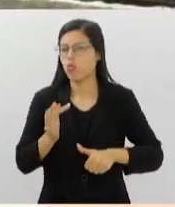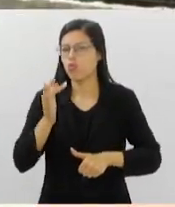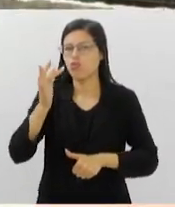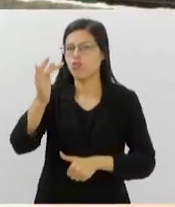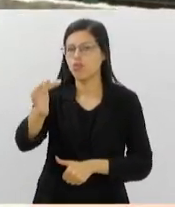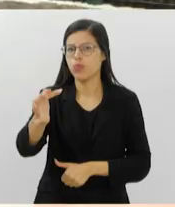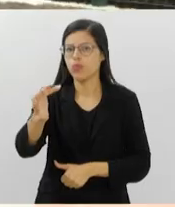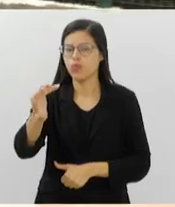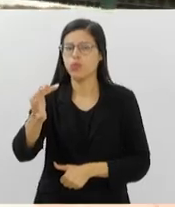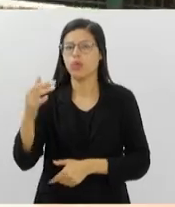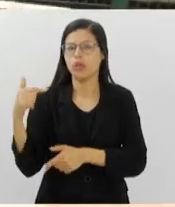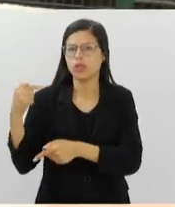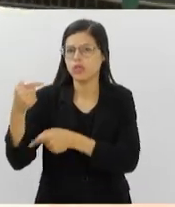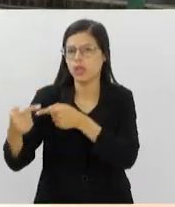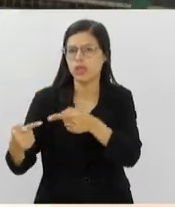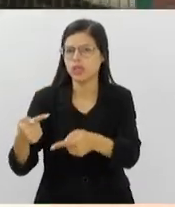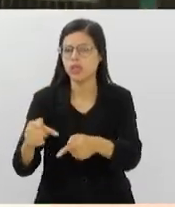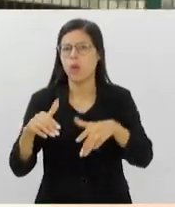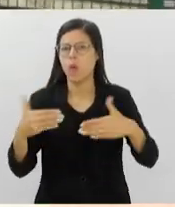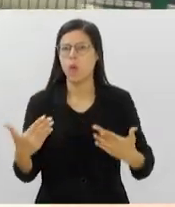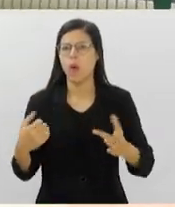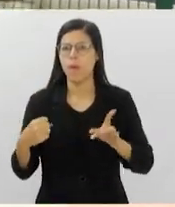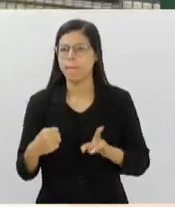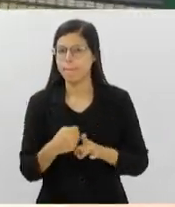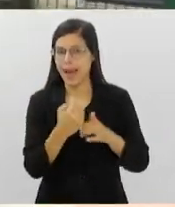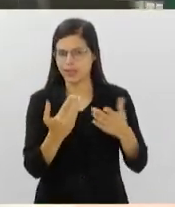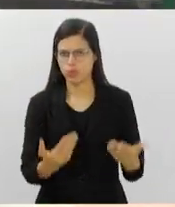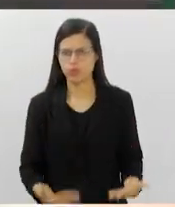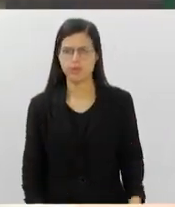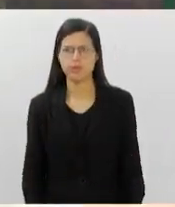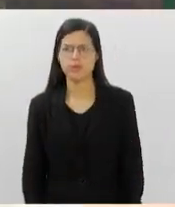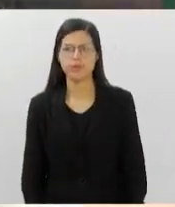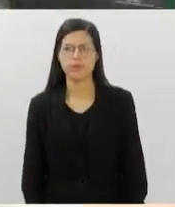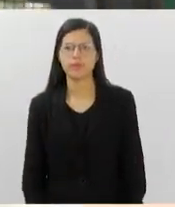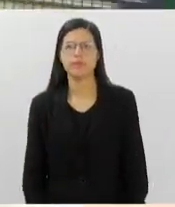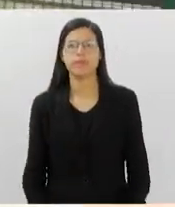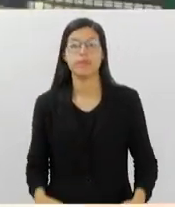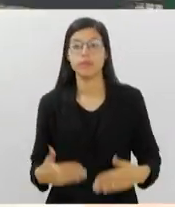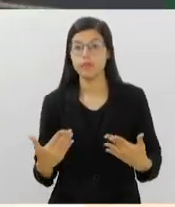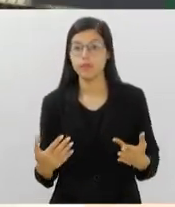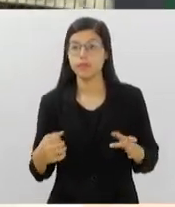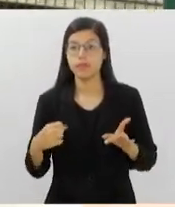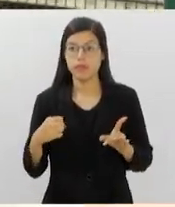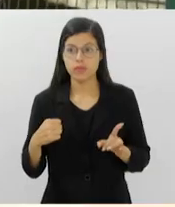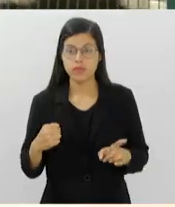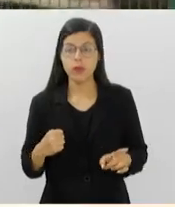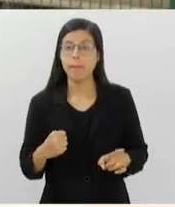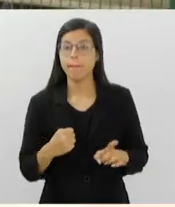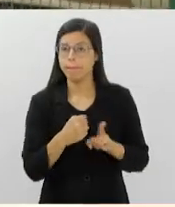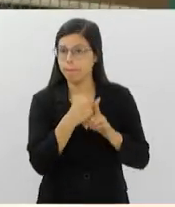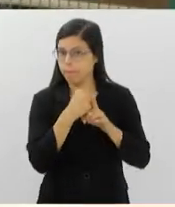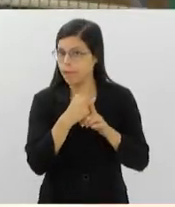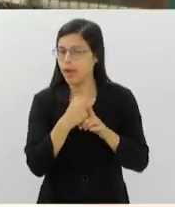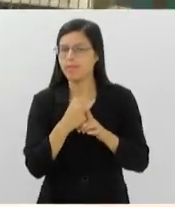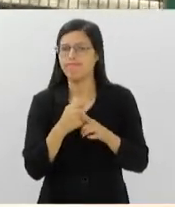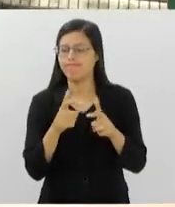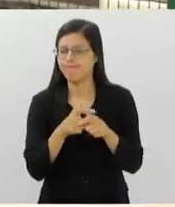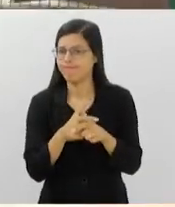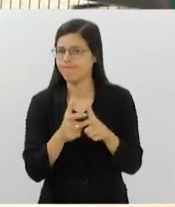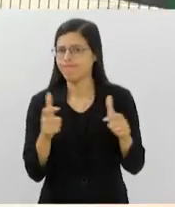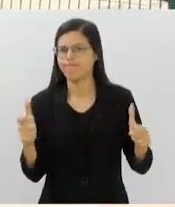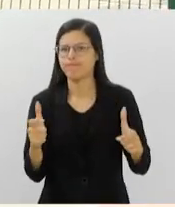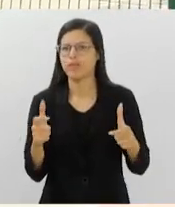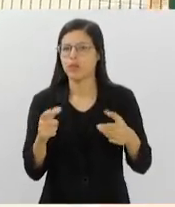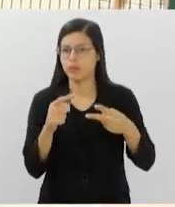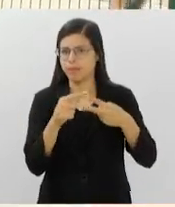futuras gerações? Qual é o impacto que isso vai gerar? O impacto é gigante, em duas medidas que eu acho que são importantes de serem